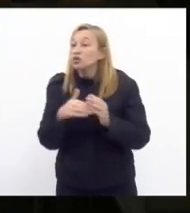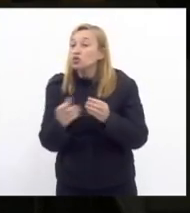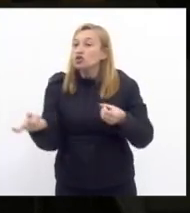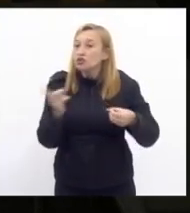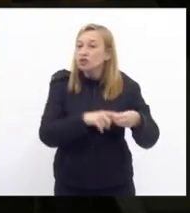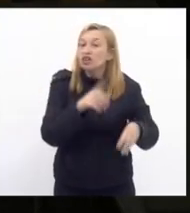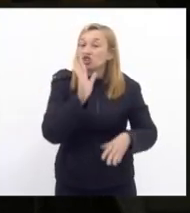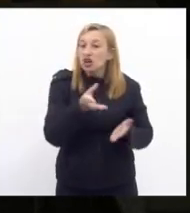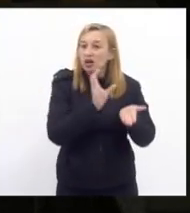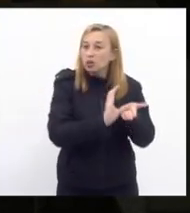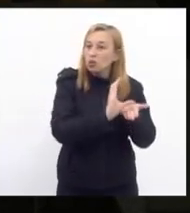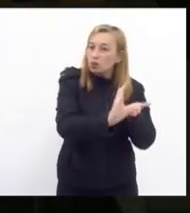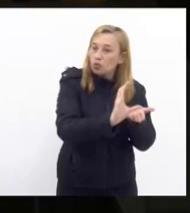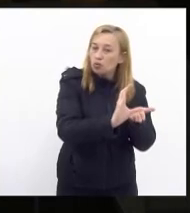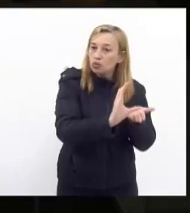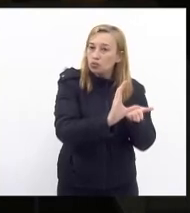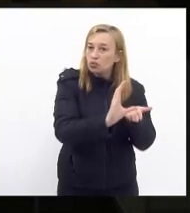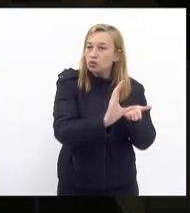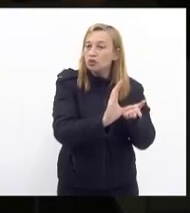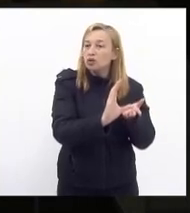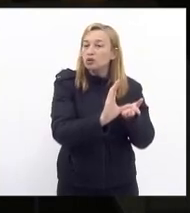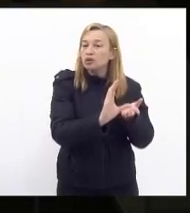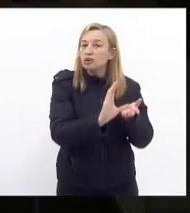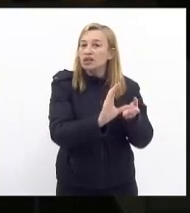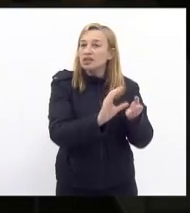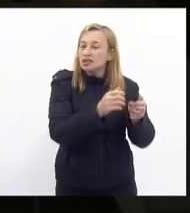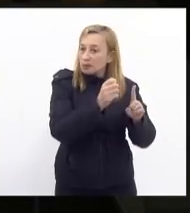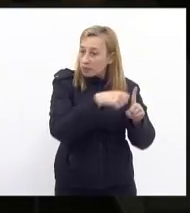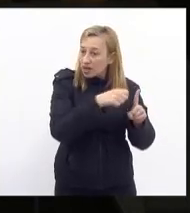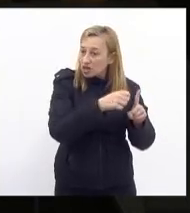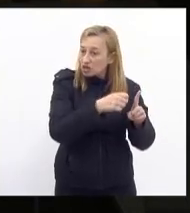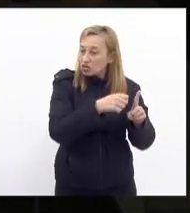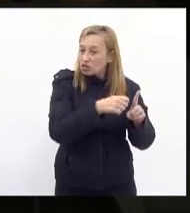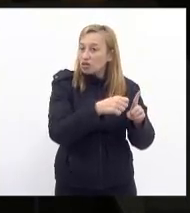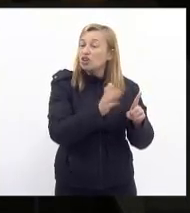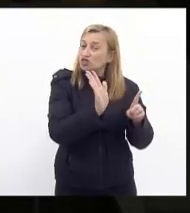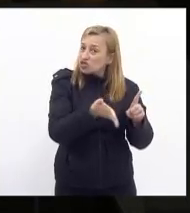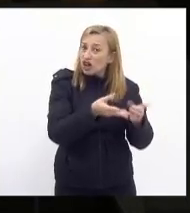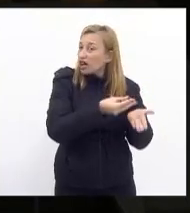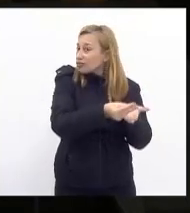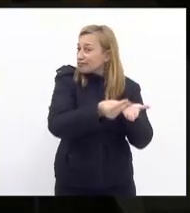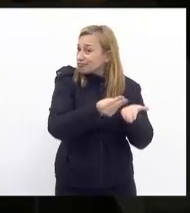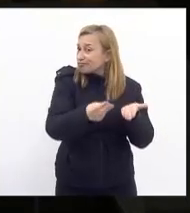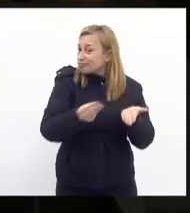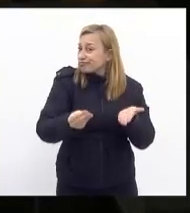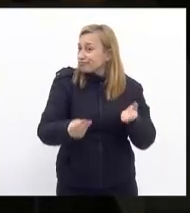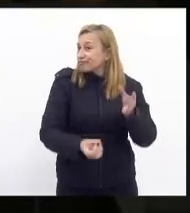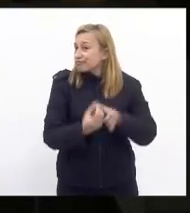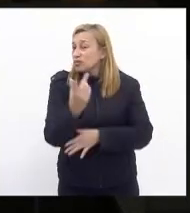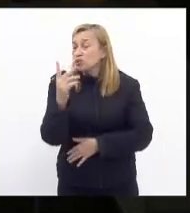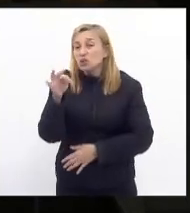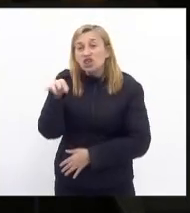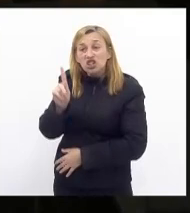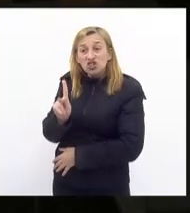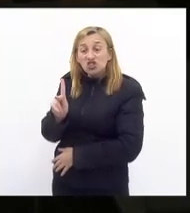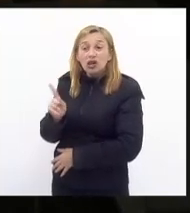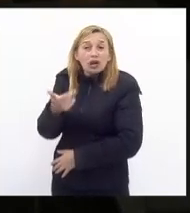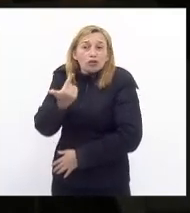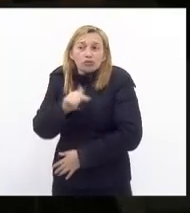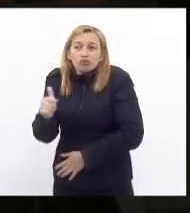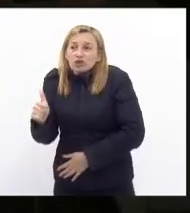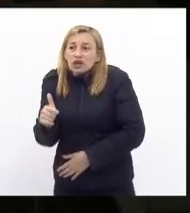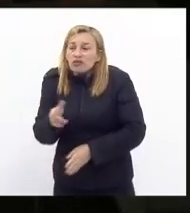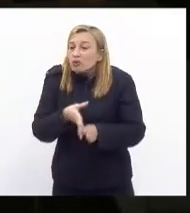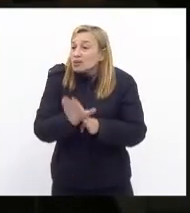recursos da merenda para essa para essa fase referente a essa parcela já foram destinados à produção dos kits porque não houve orientação